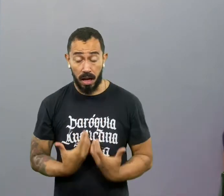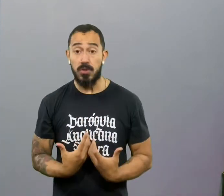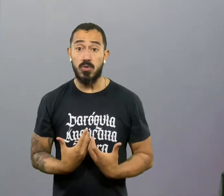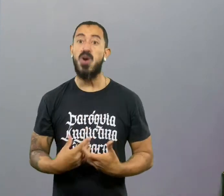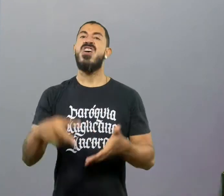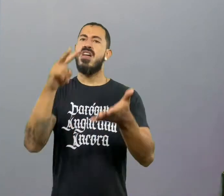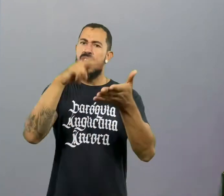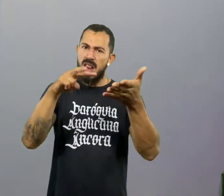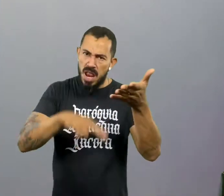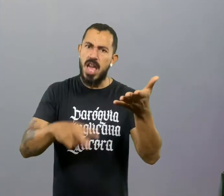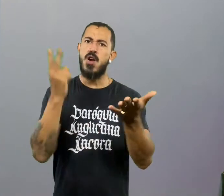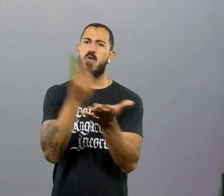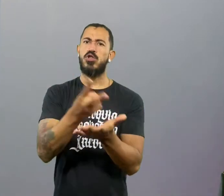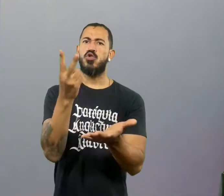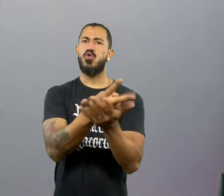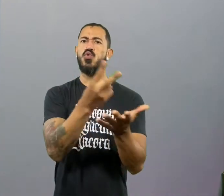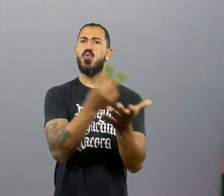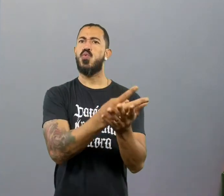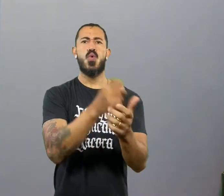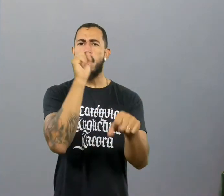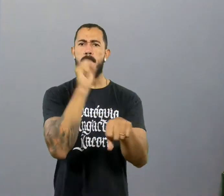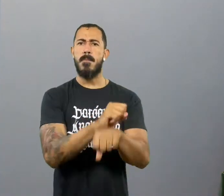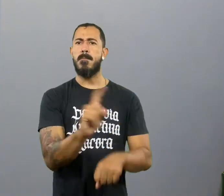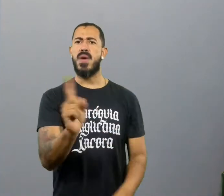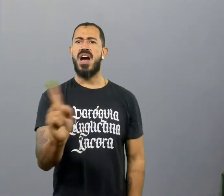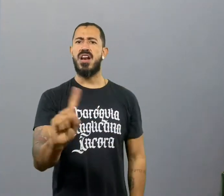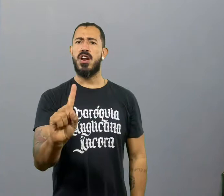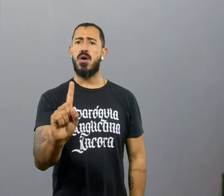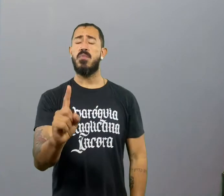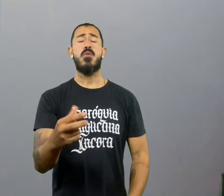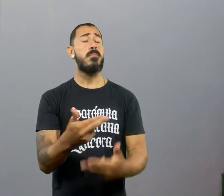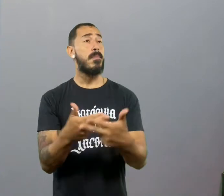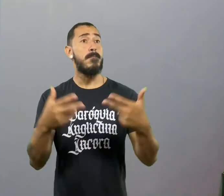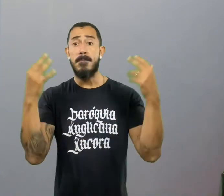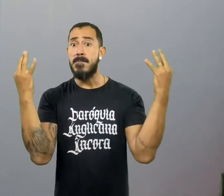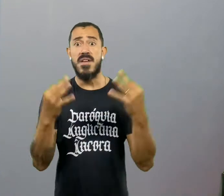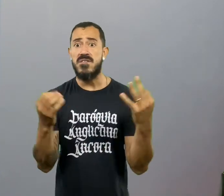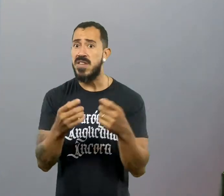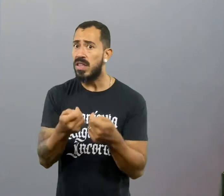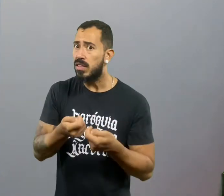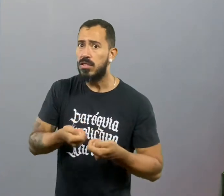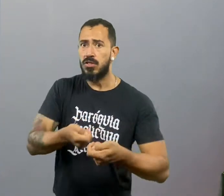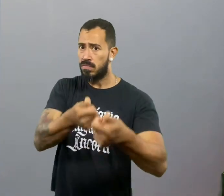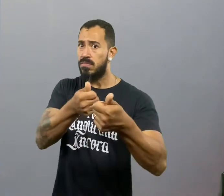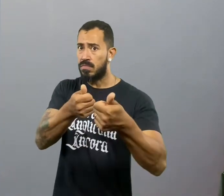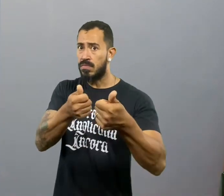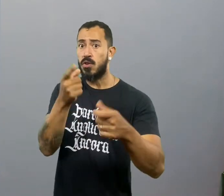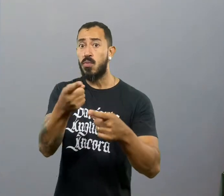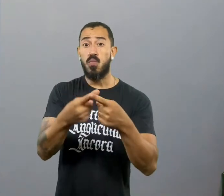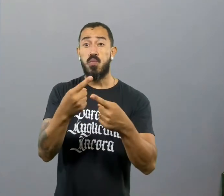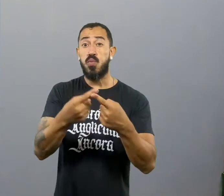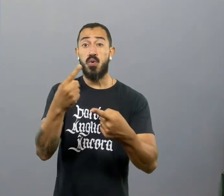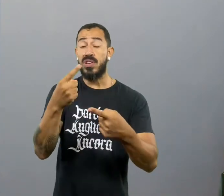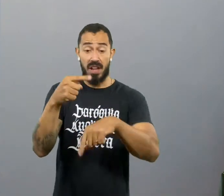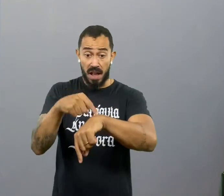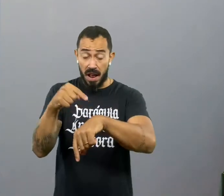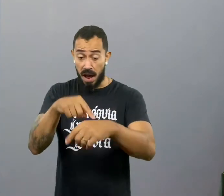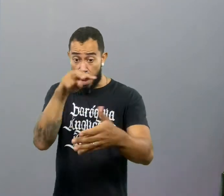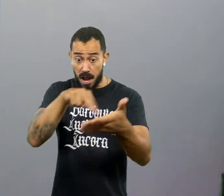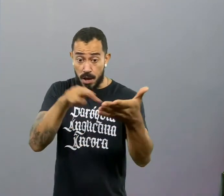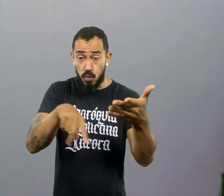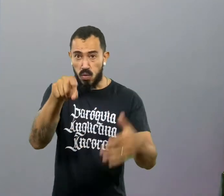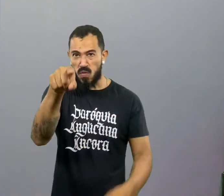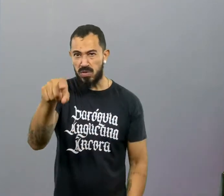até ter mais vontade. Mas aí, uma excelente dica que eu proposto pra você, faça das leituras momentos de